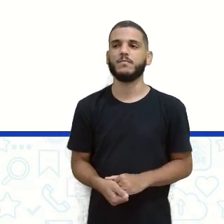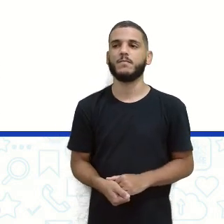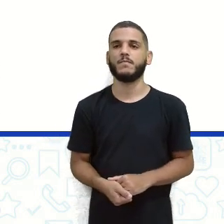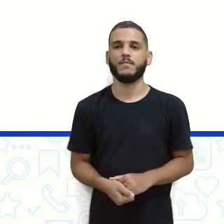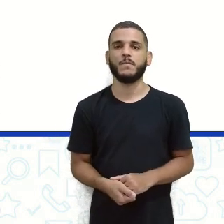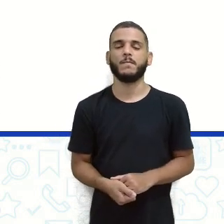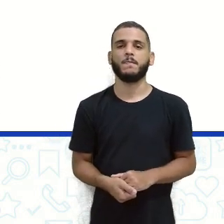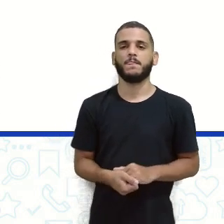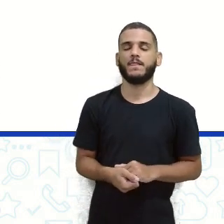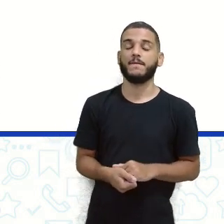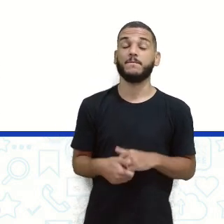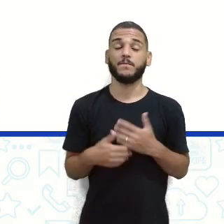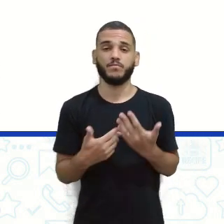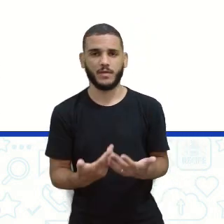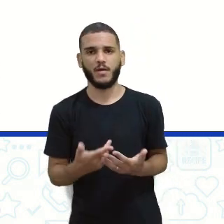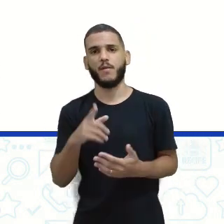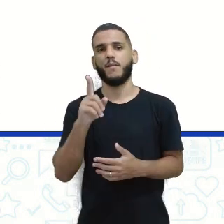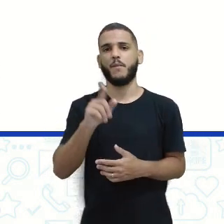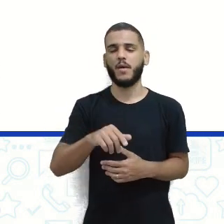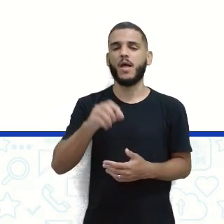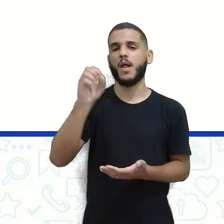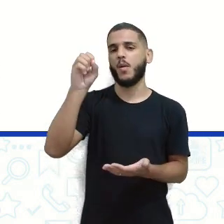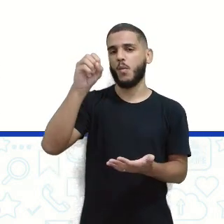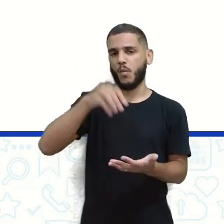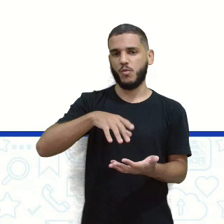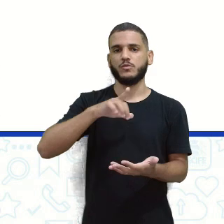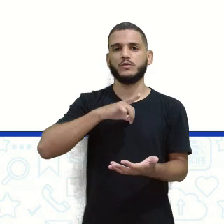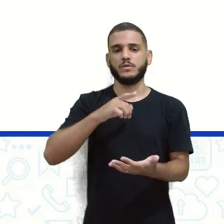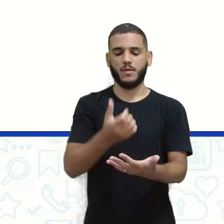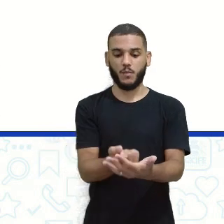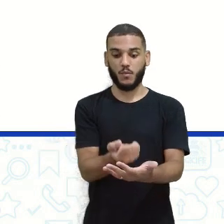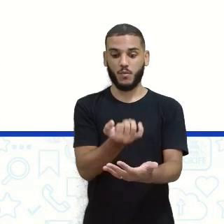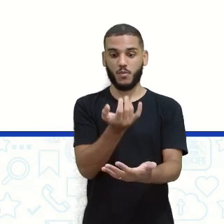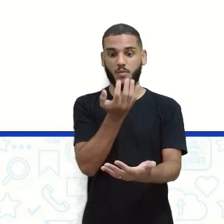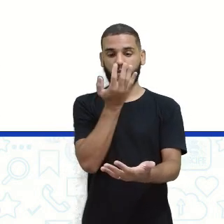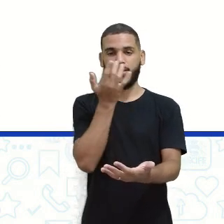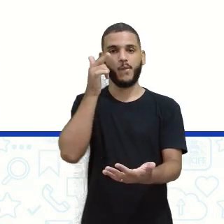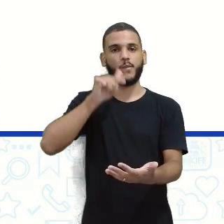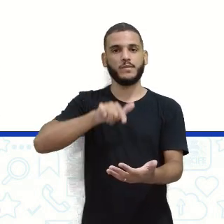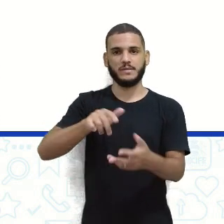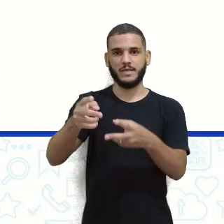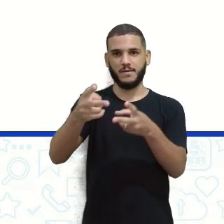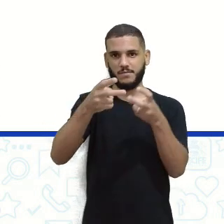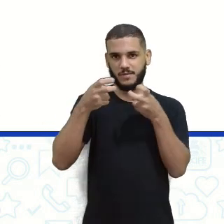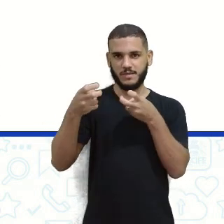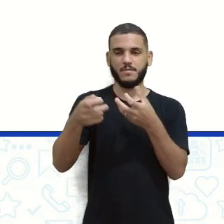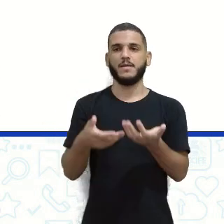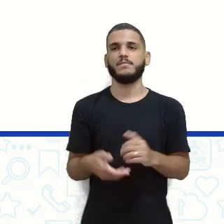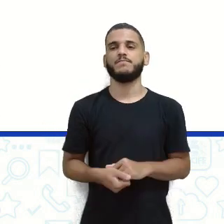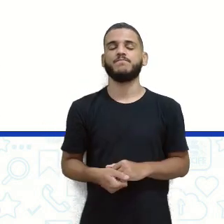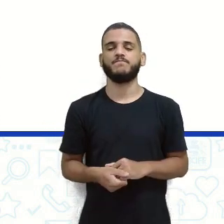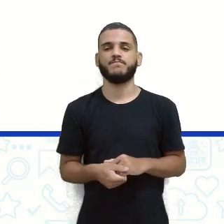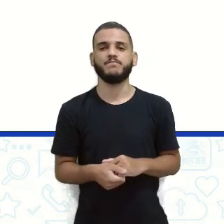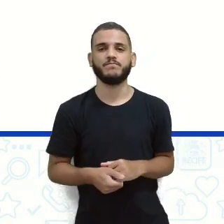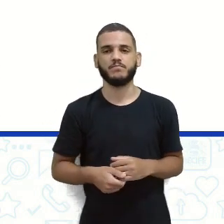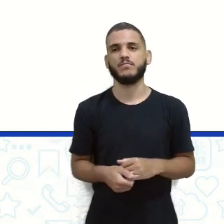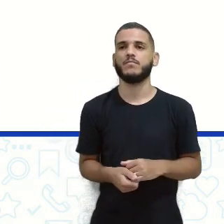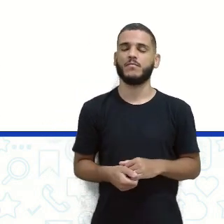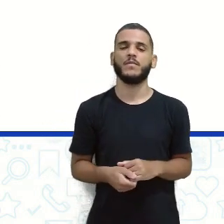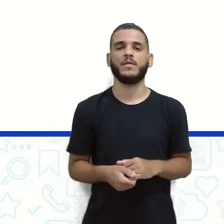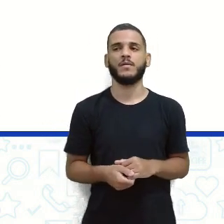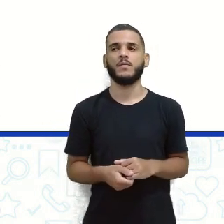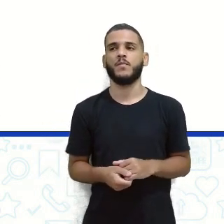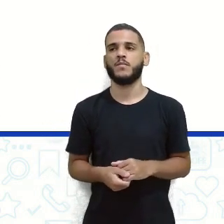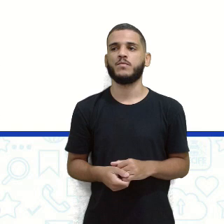refletindo aquele objeto. E é por isso que a gente consegue ver, tá certo? Então, raio de luz refletido, tá vendo?